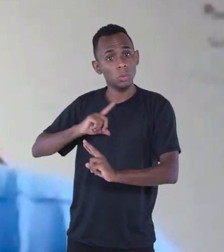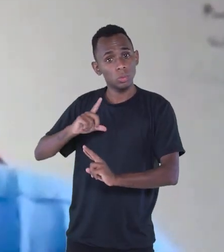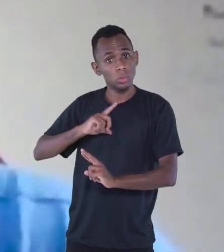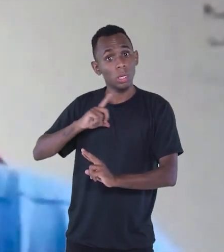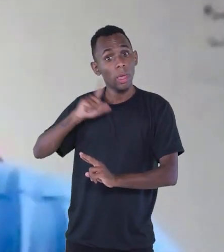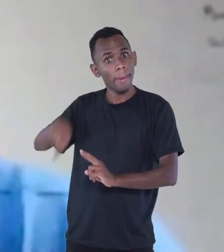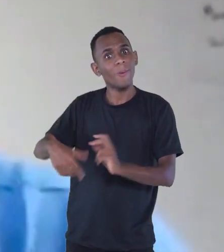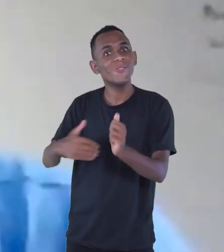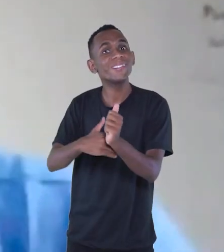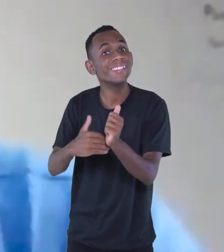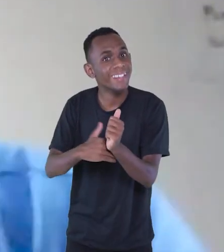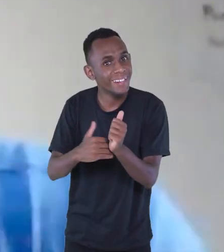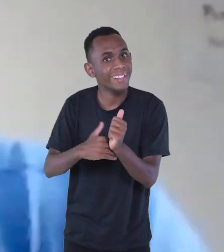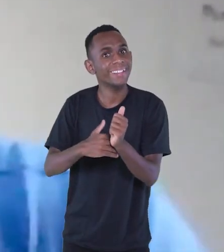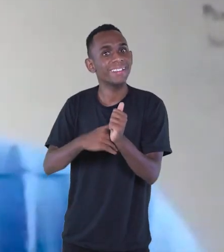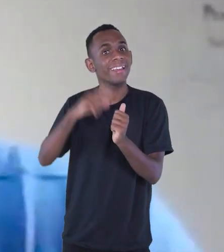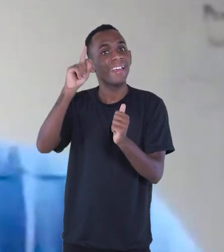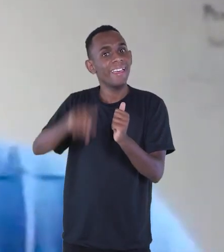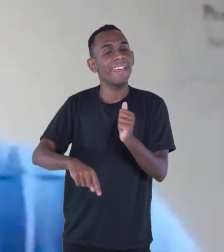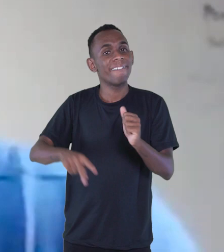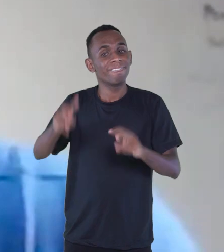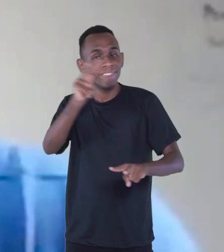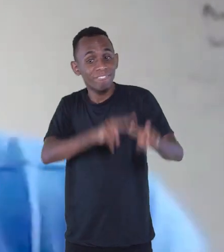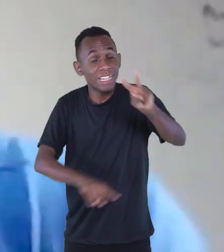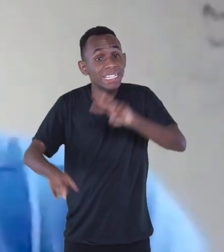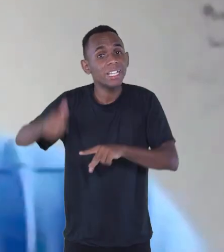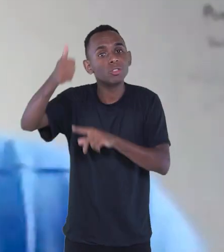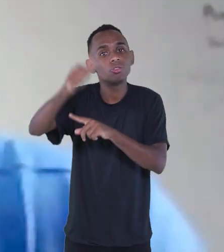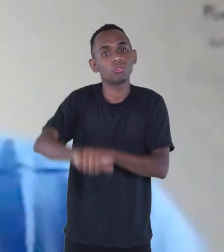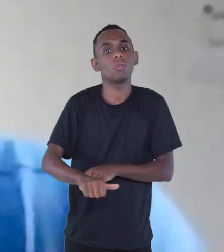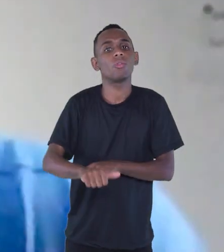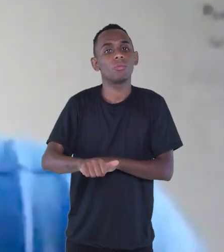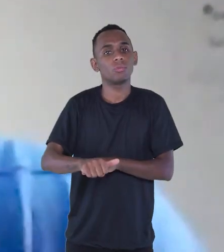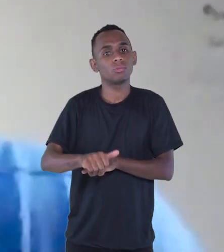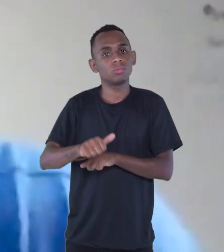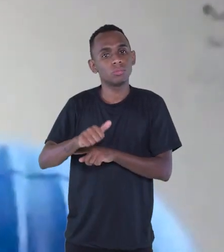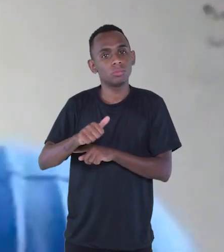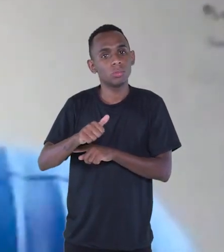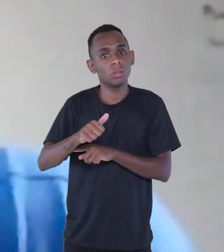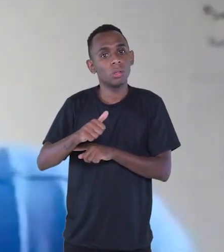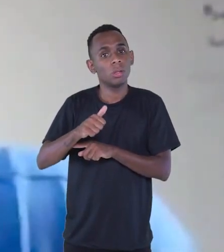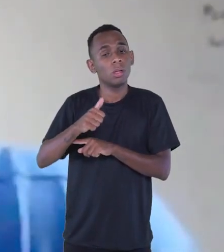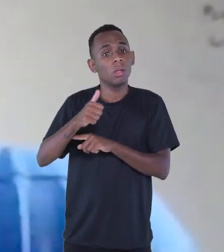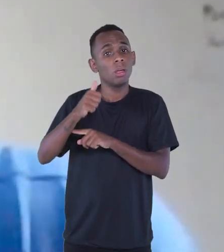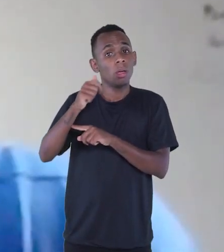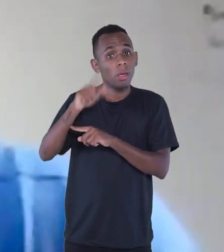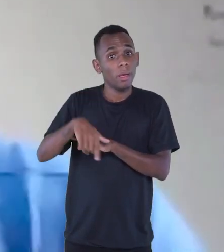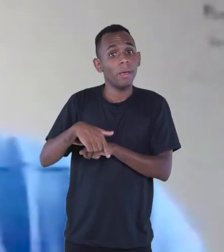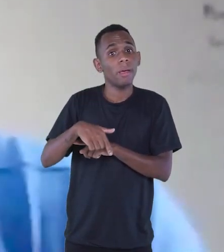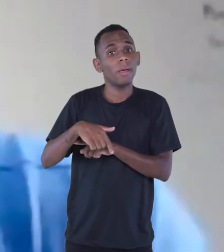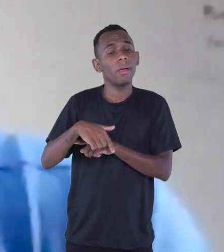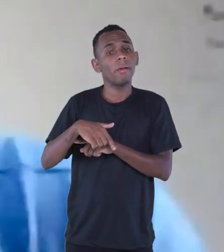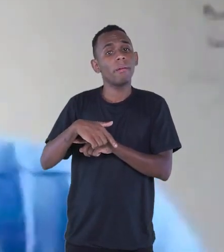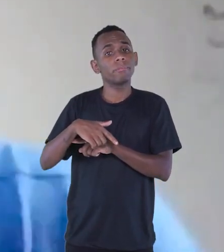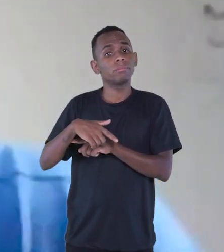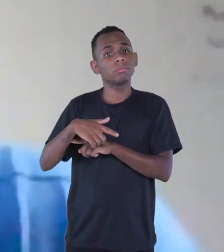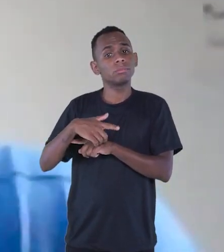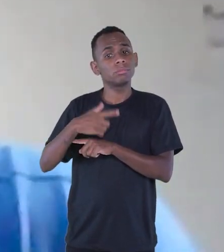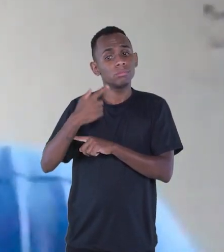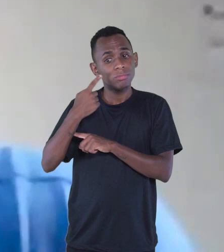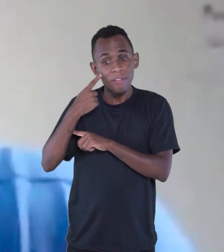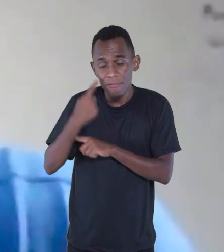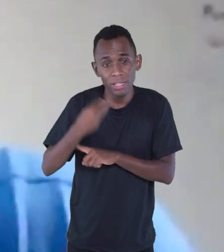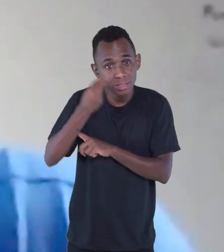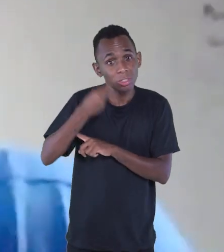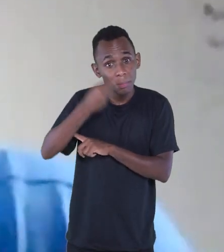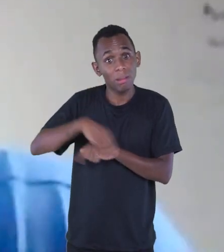reavaliar, rever esses lugares e trazer isso para as suas histórias.